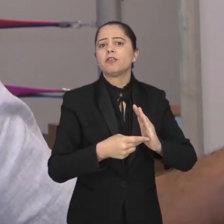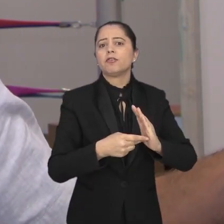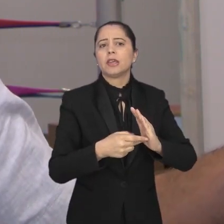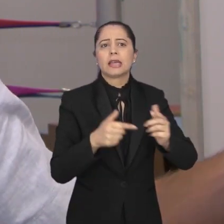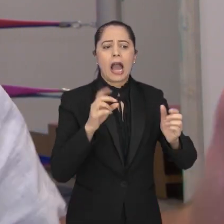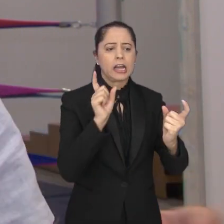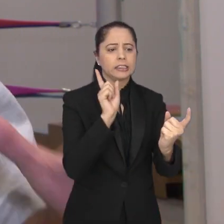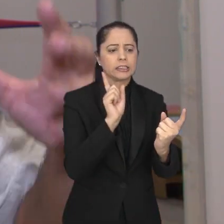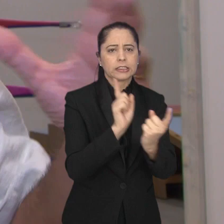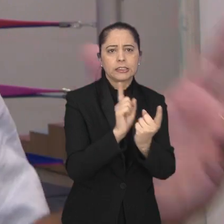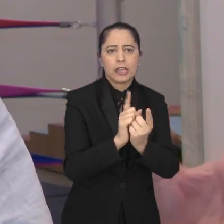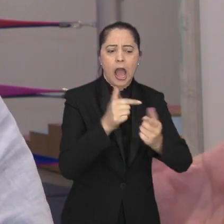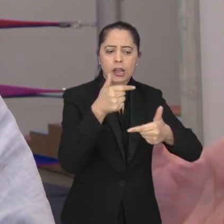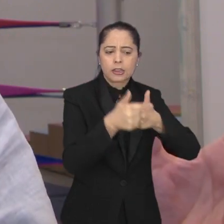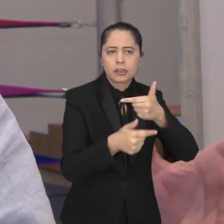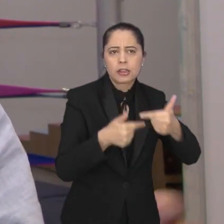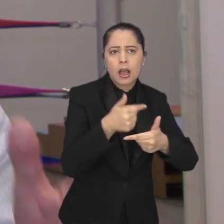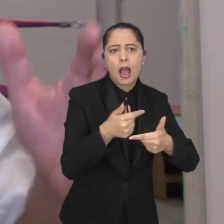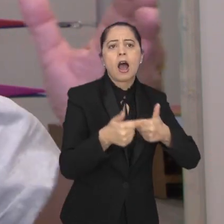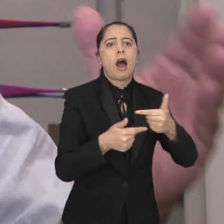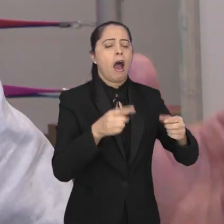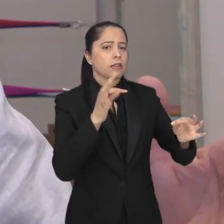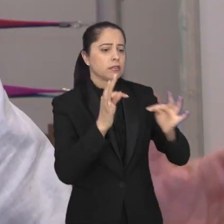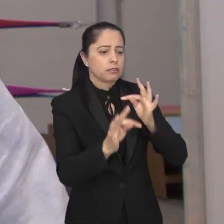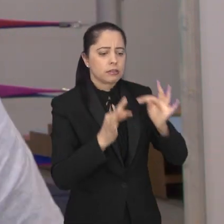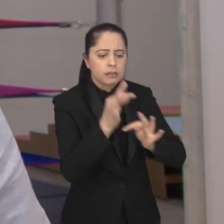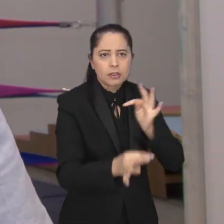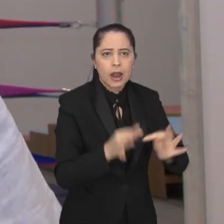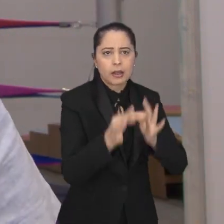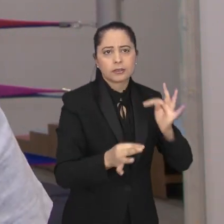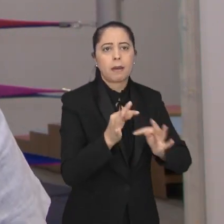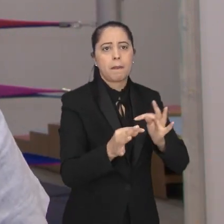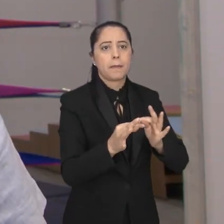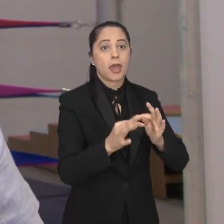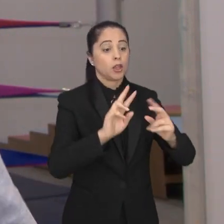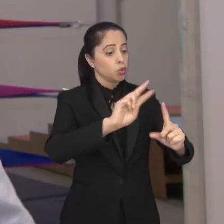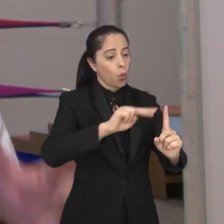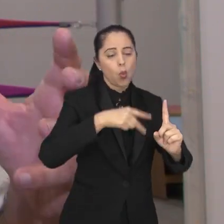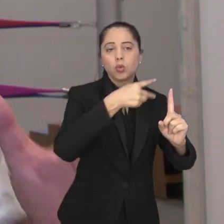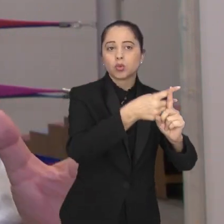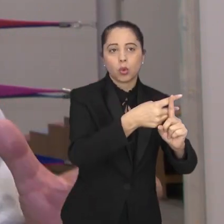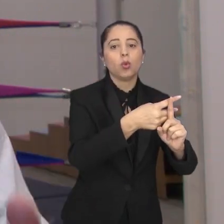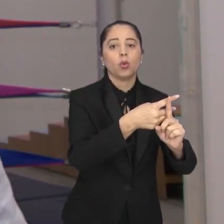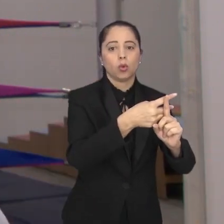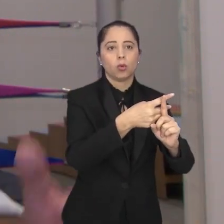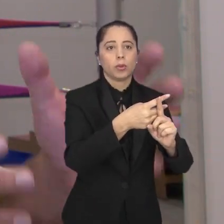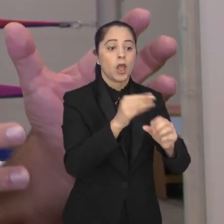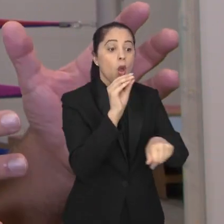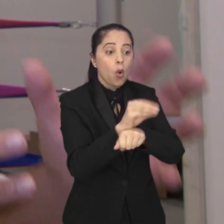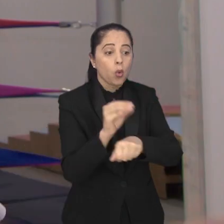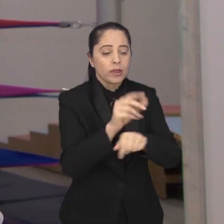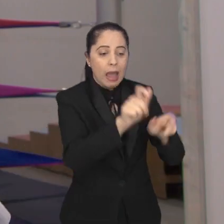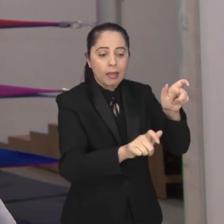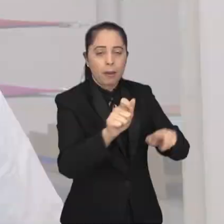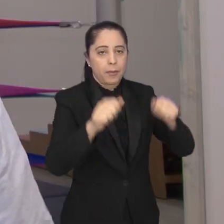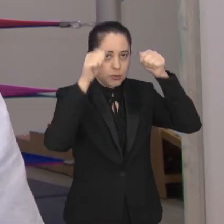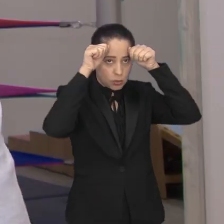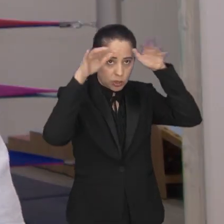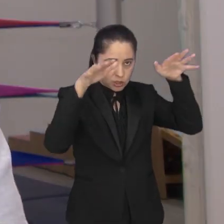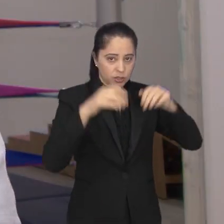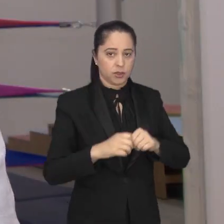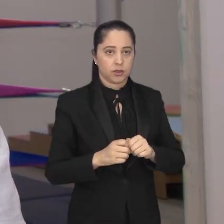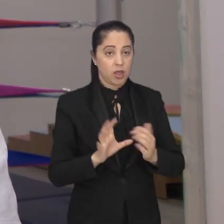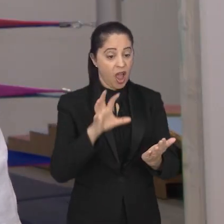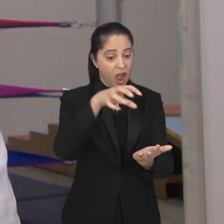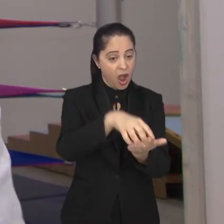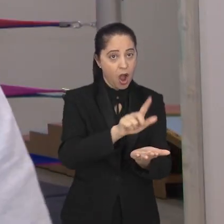serviço, né? De várias especialidades, tanto na área de saúde, no apoio social, com as famílias, com o indivíduo com autismo. A gente